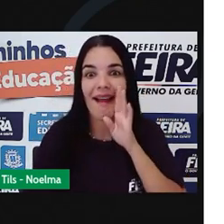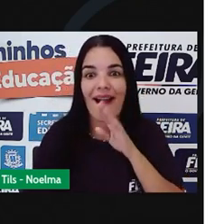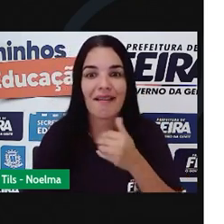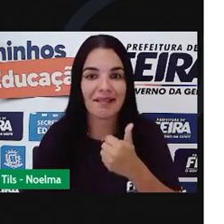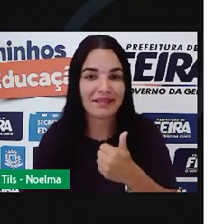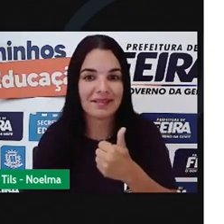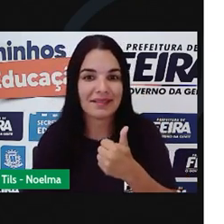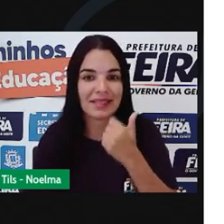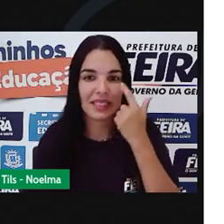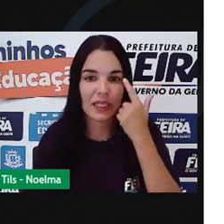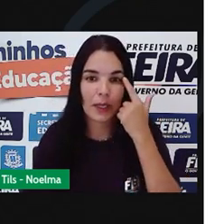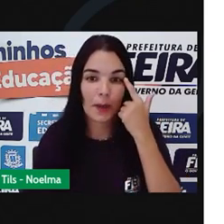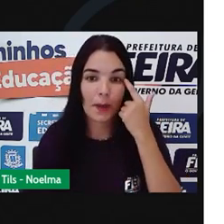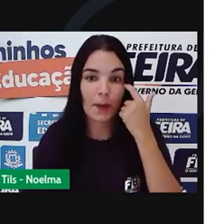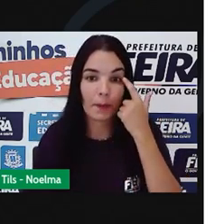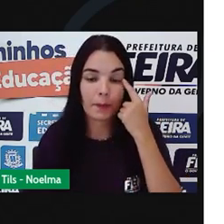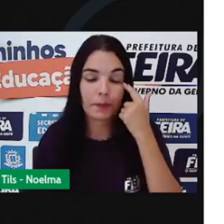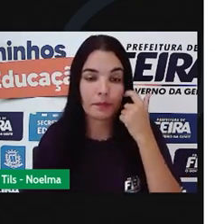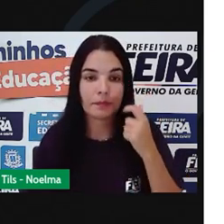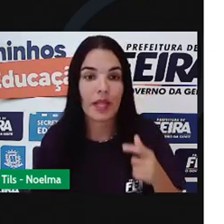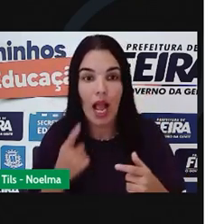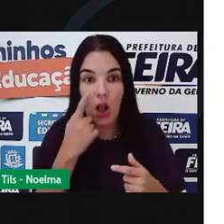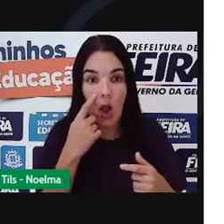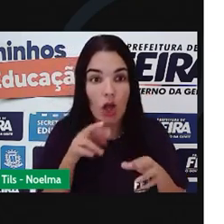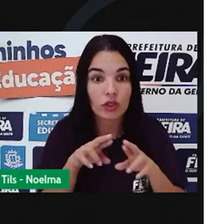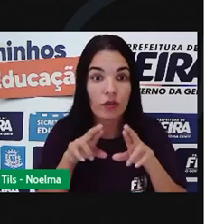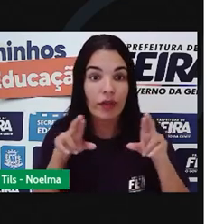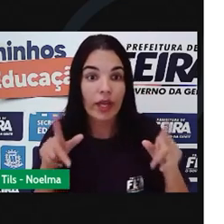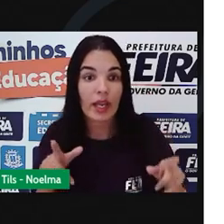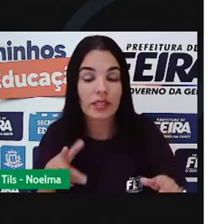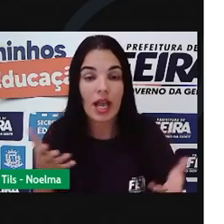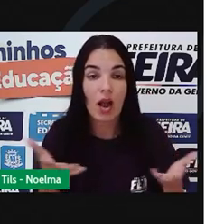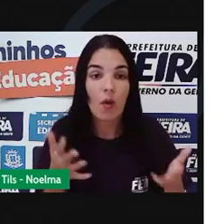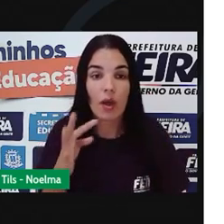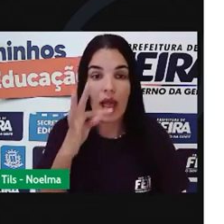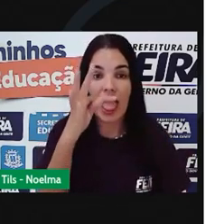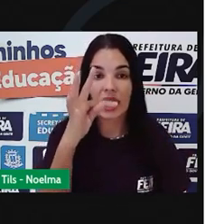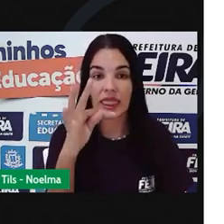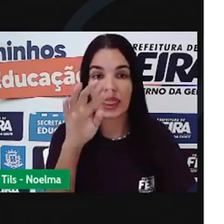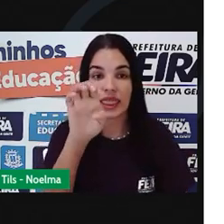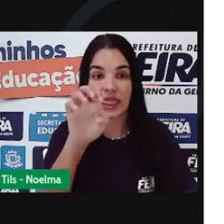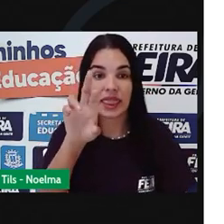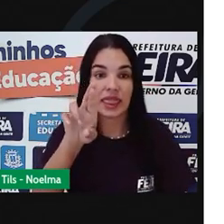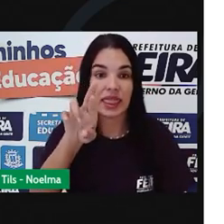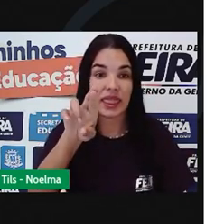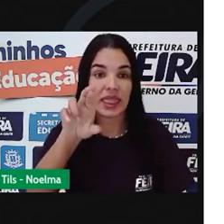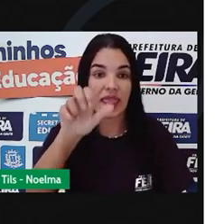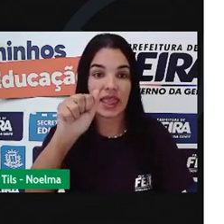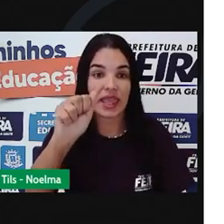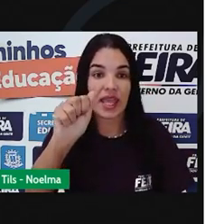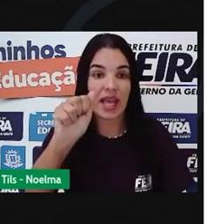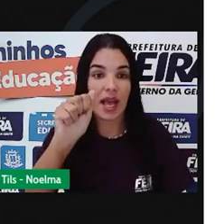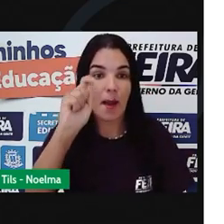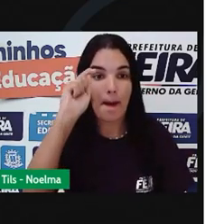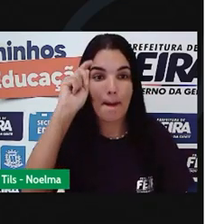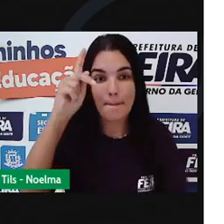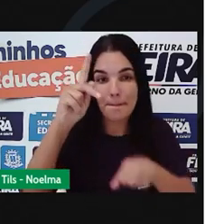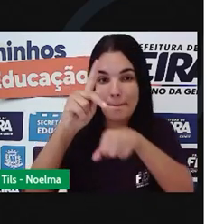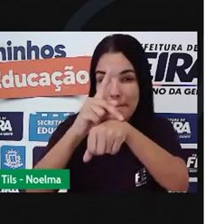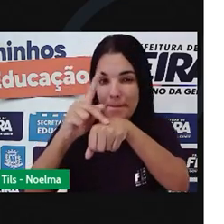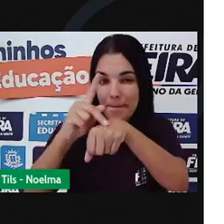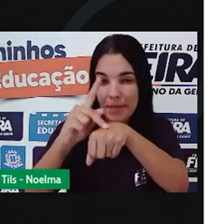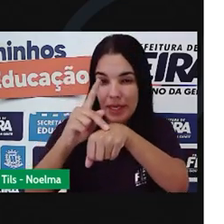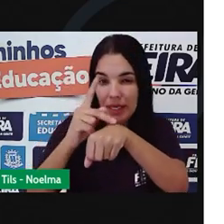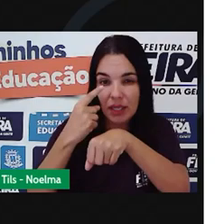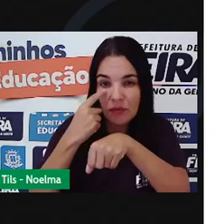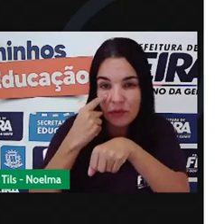Olha só para você ver a diferença, como é que esses brotos aqui estão bem mais modestos, né? Olha só estar um